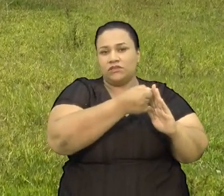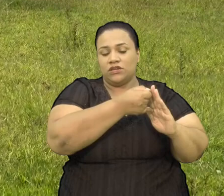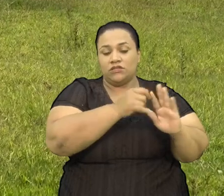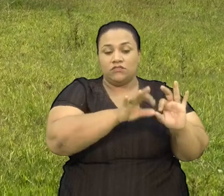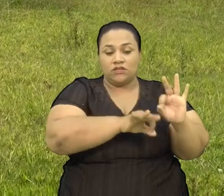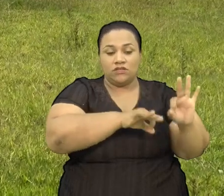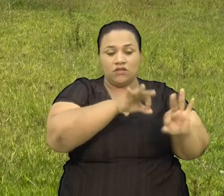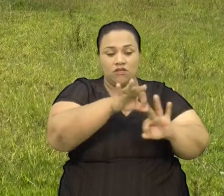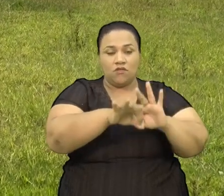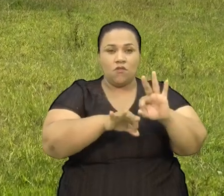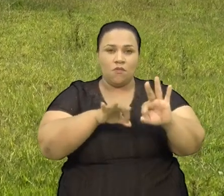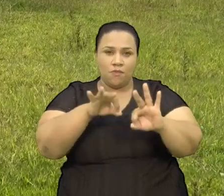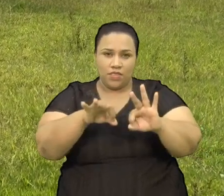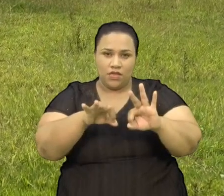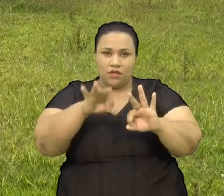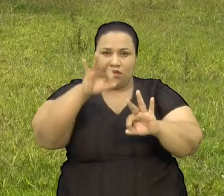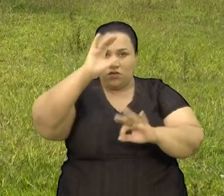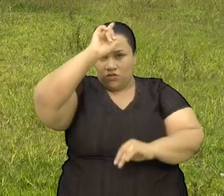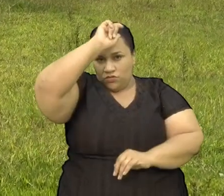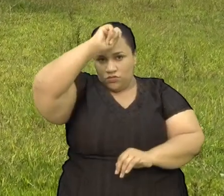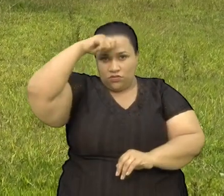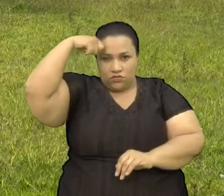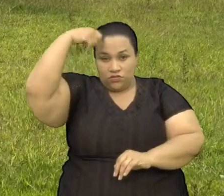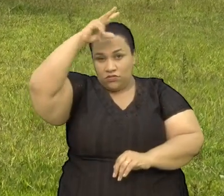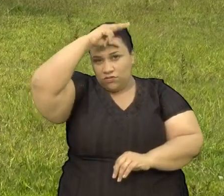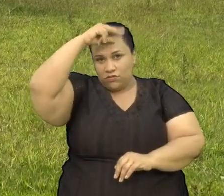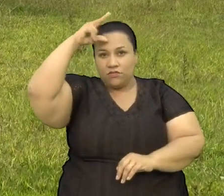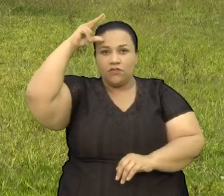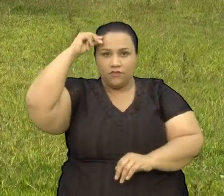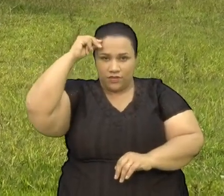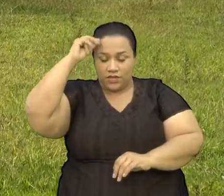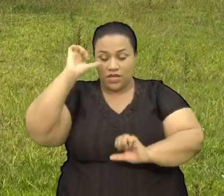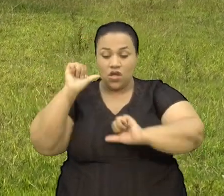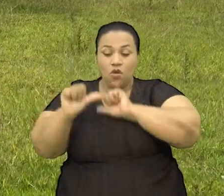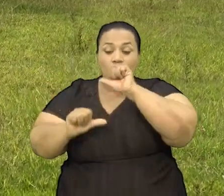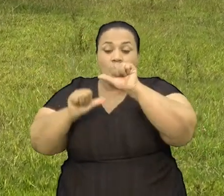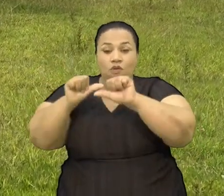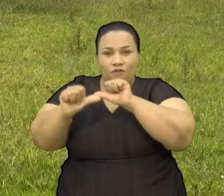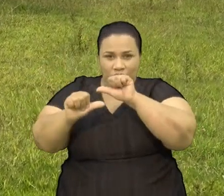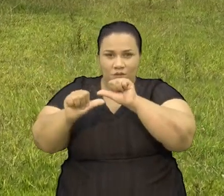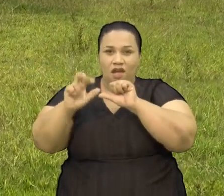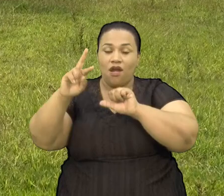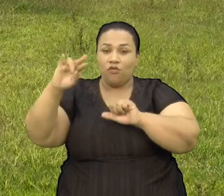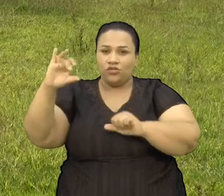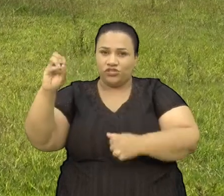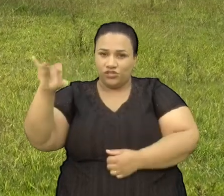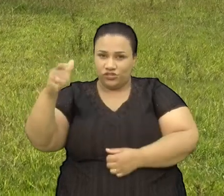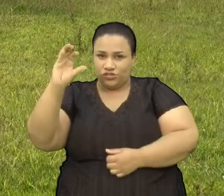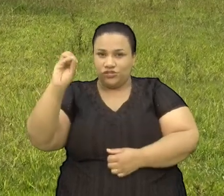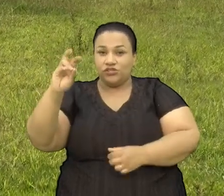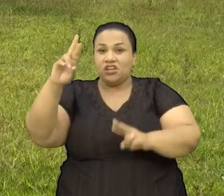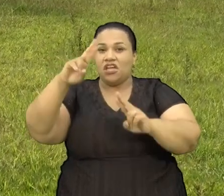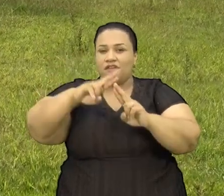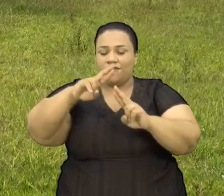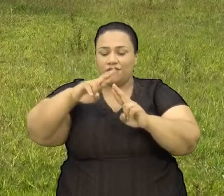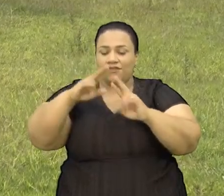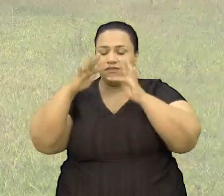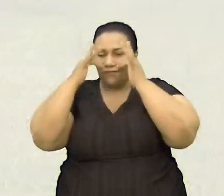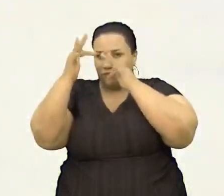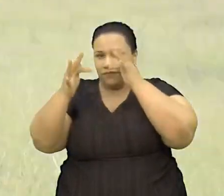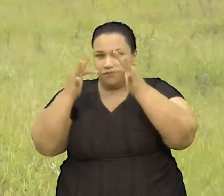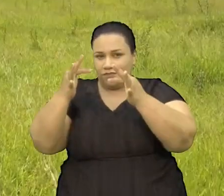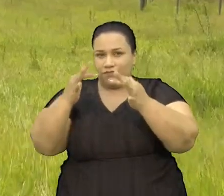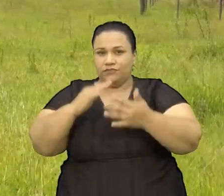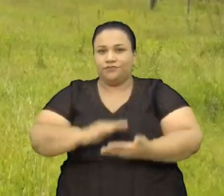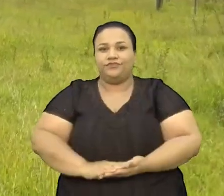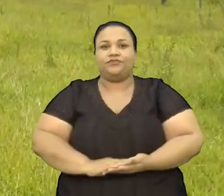inclusive Está no plano de governo Da nossa prefeita Adriane Lopes Que é transformar Rochedinho Em um pólo Das flores